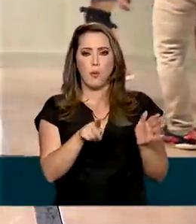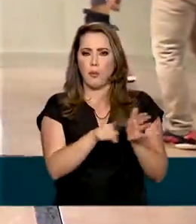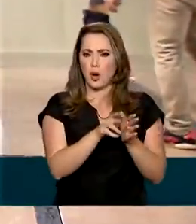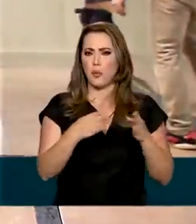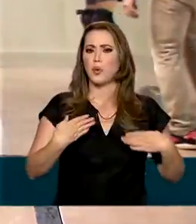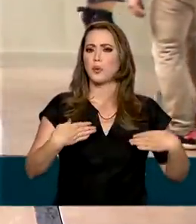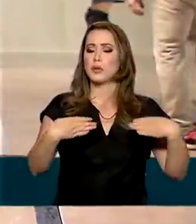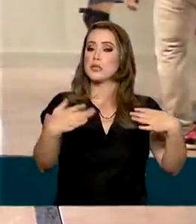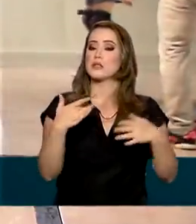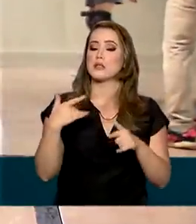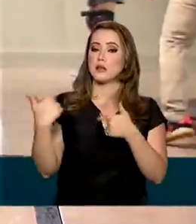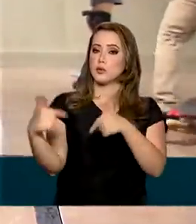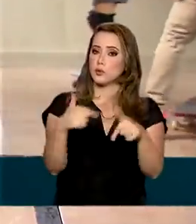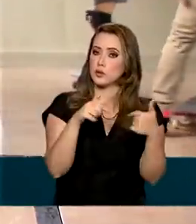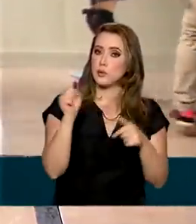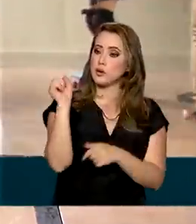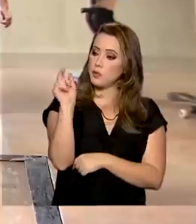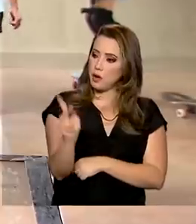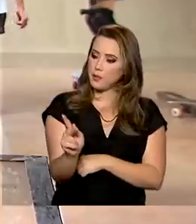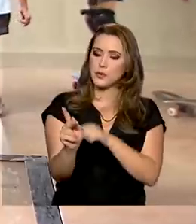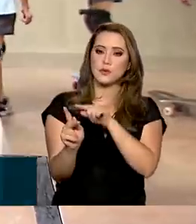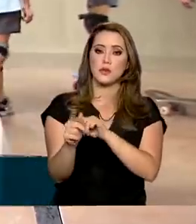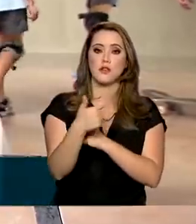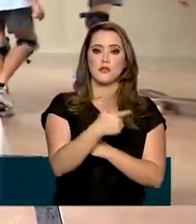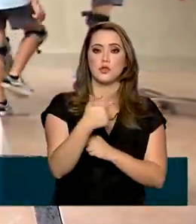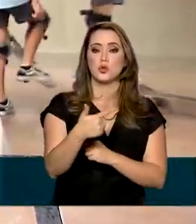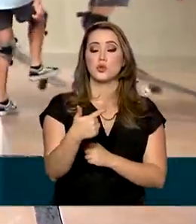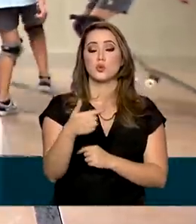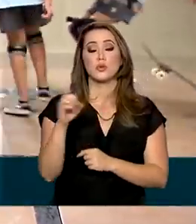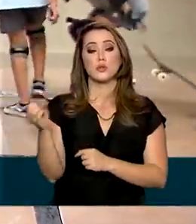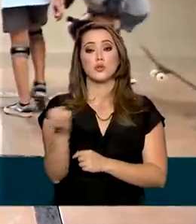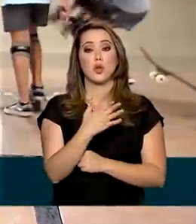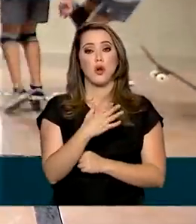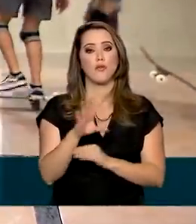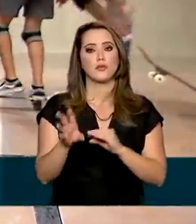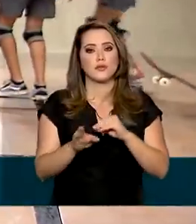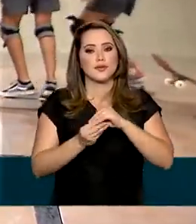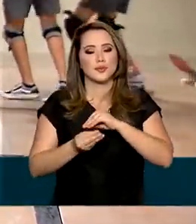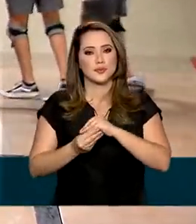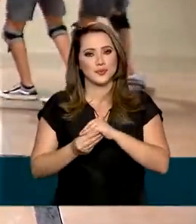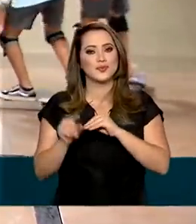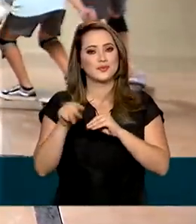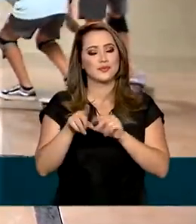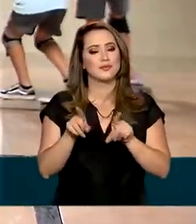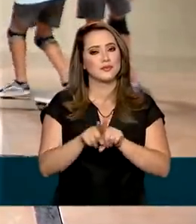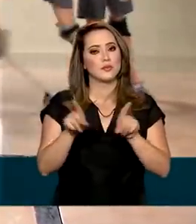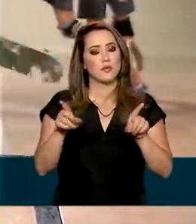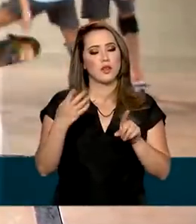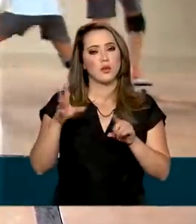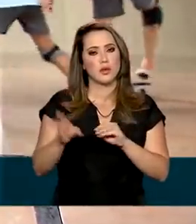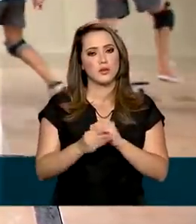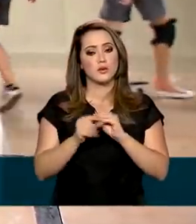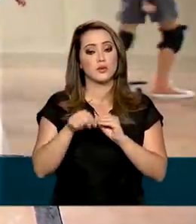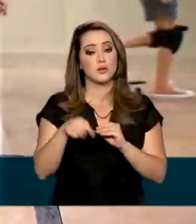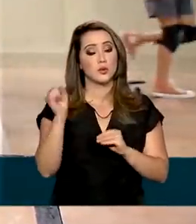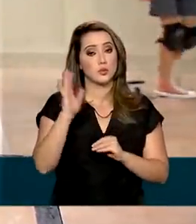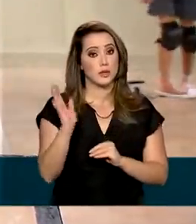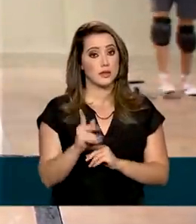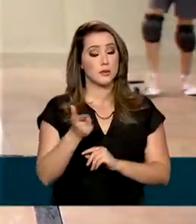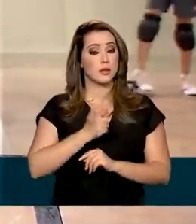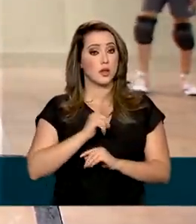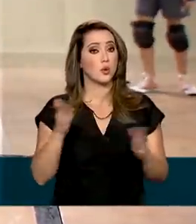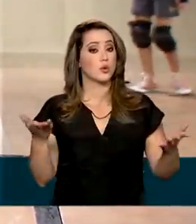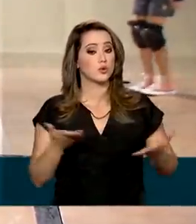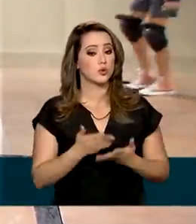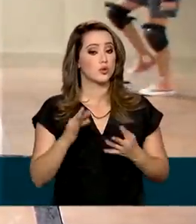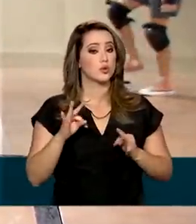pelo Ministério do Trabalho e Previdência. 22 novas ocupações passaram a fazer parte dessa lista. Com as inclusões, o Brasil registra